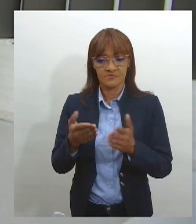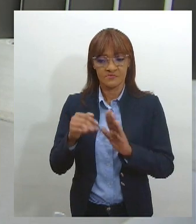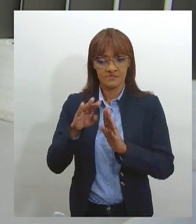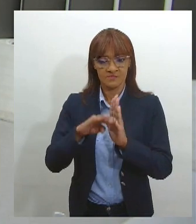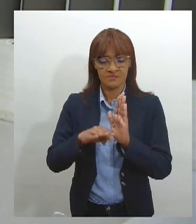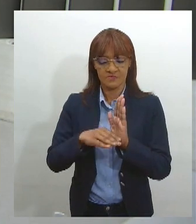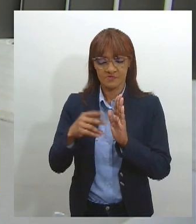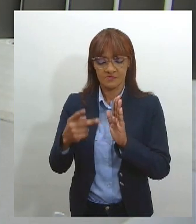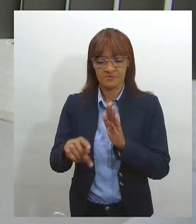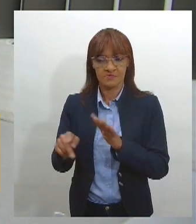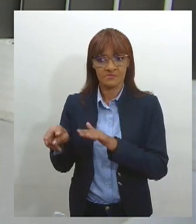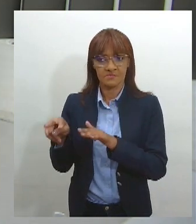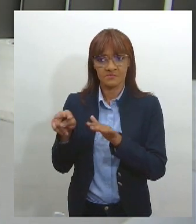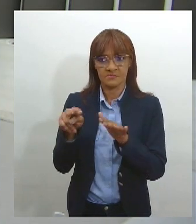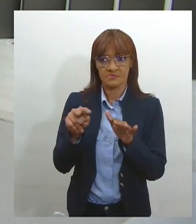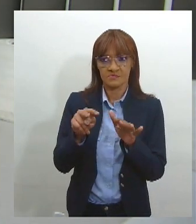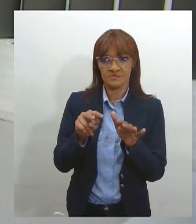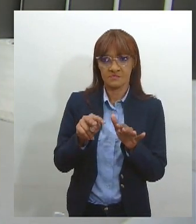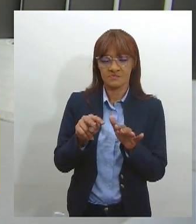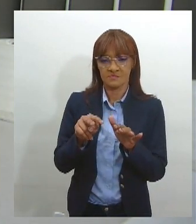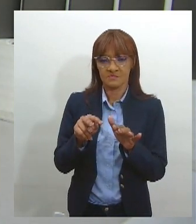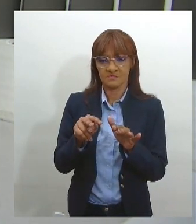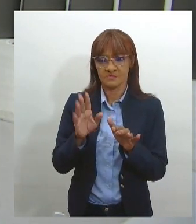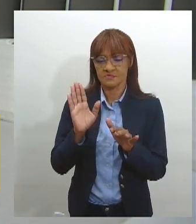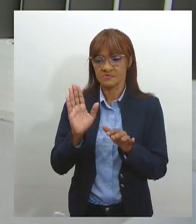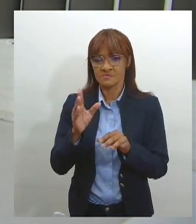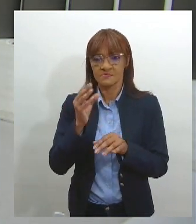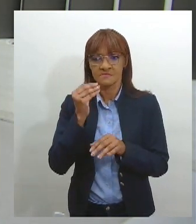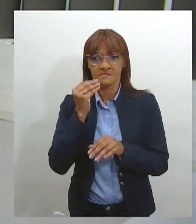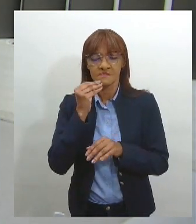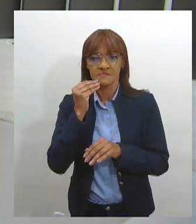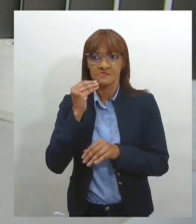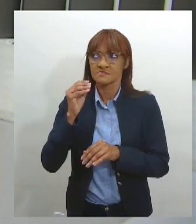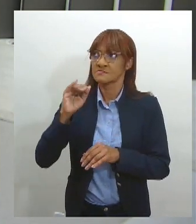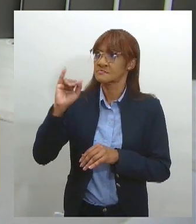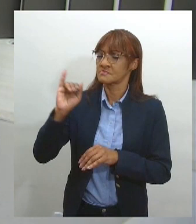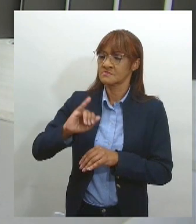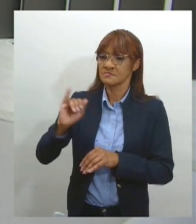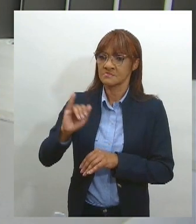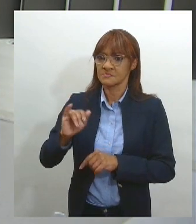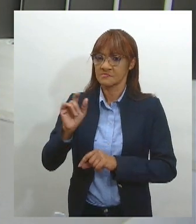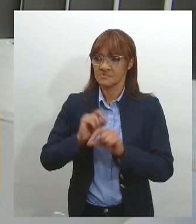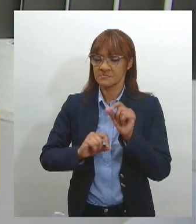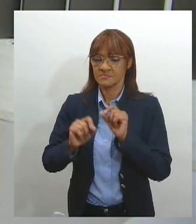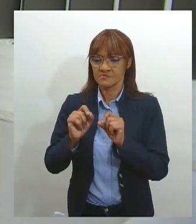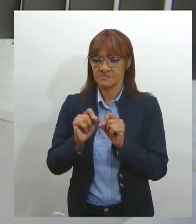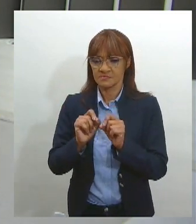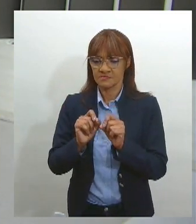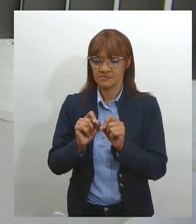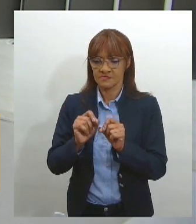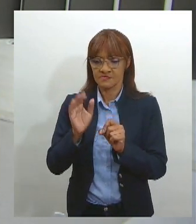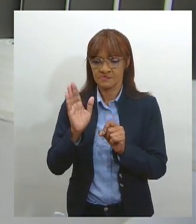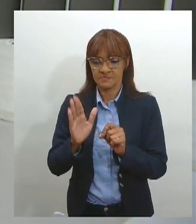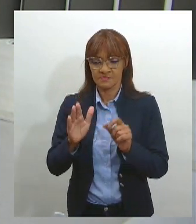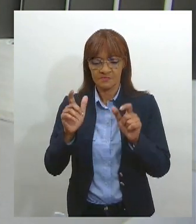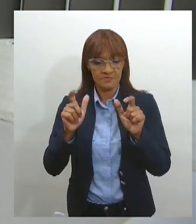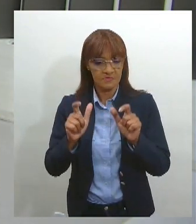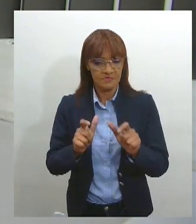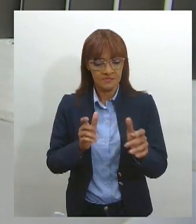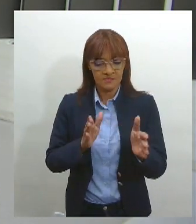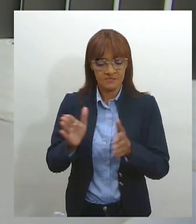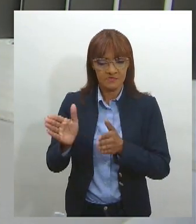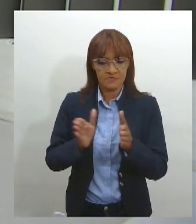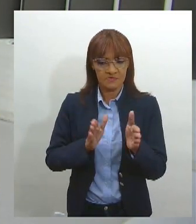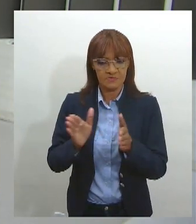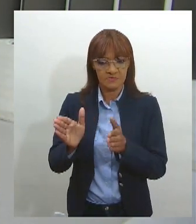com uma panfletagem muito interessante, porque acontece em uma das áreas que, nesse período, acaba sendo ainda mais